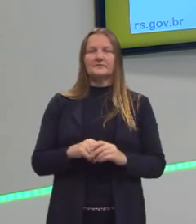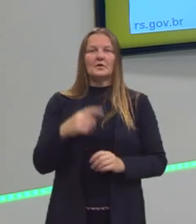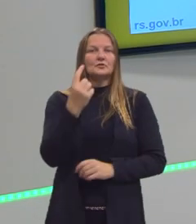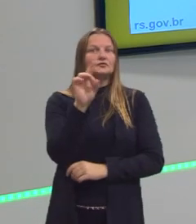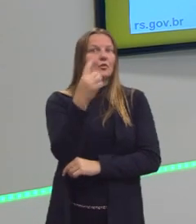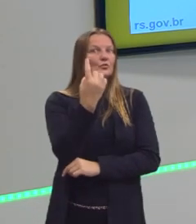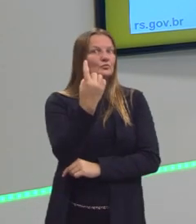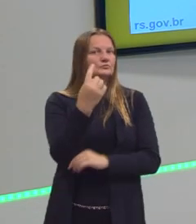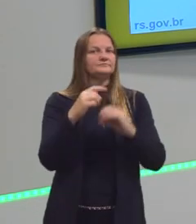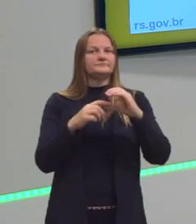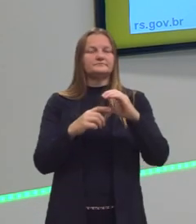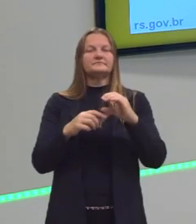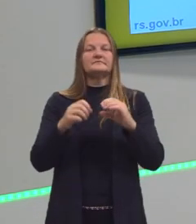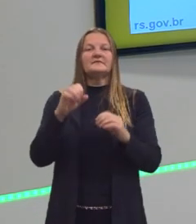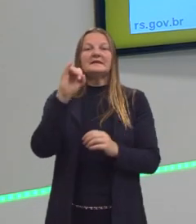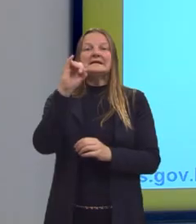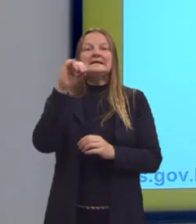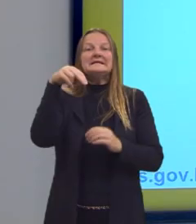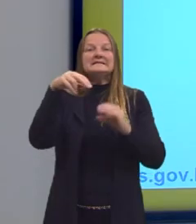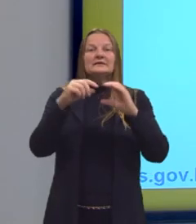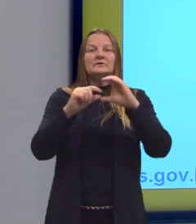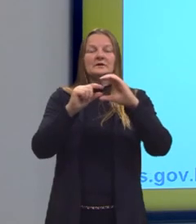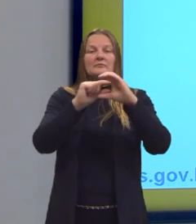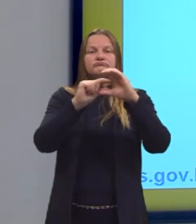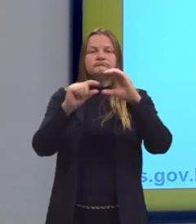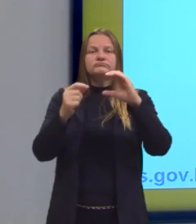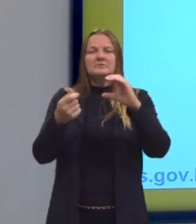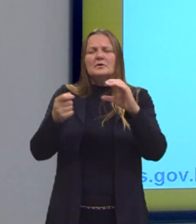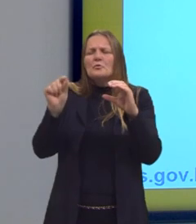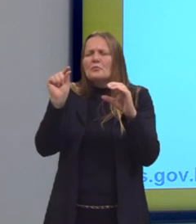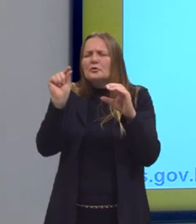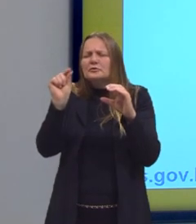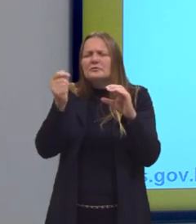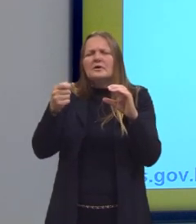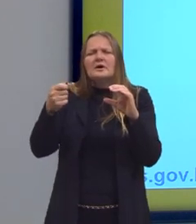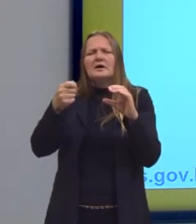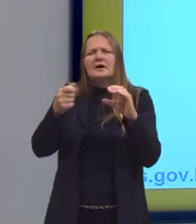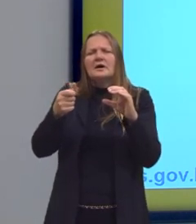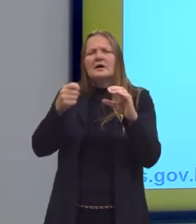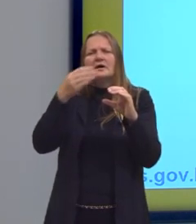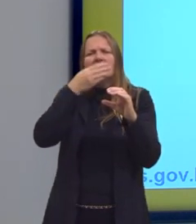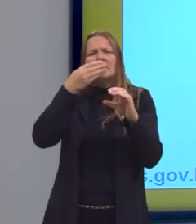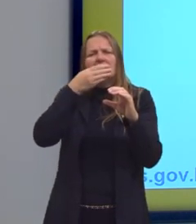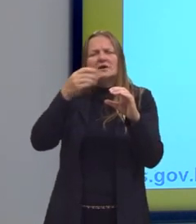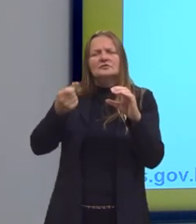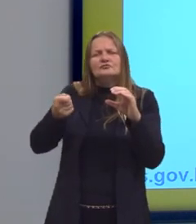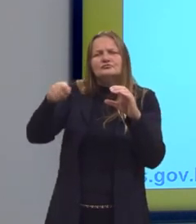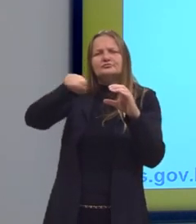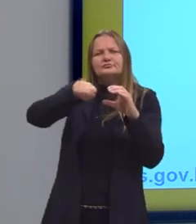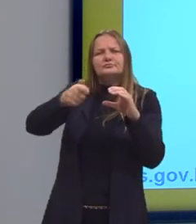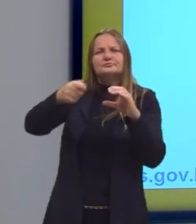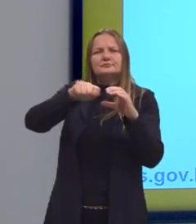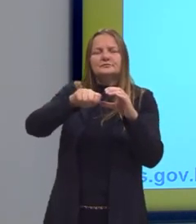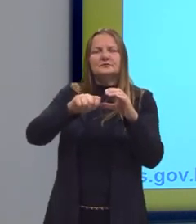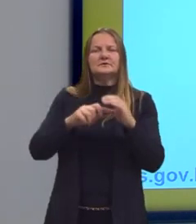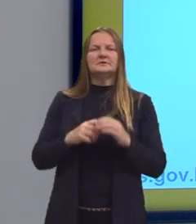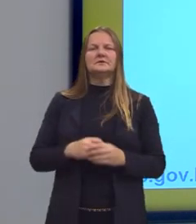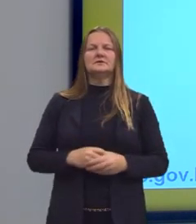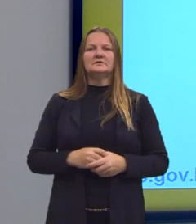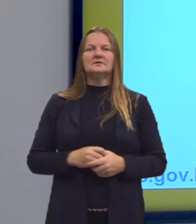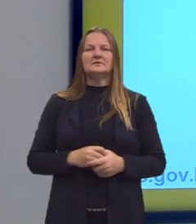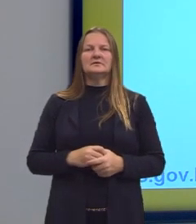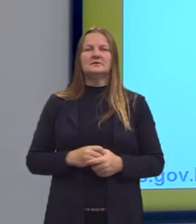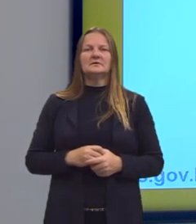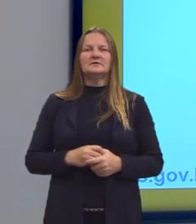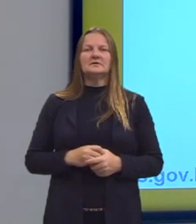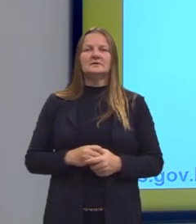saturada. A insaturada é quando eu coloco bem pouquinho açúcar, porque o café ainda tem capacidade de dissolver mais açúcar. Então,